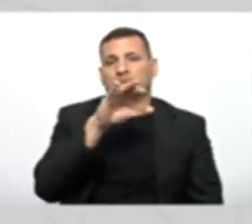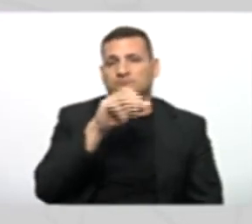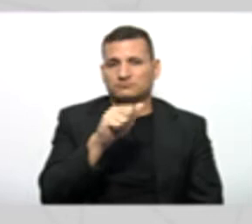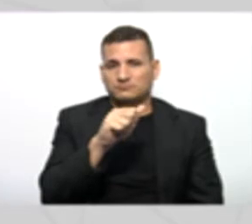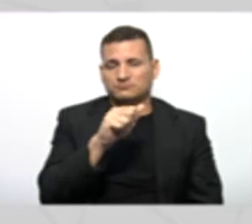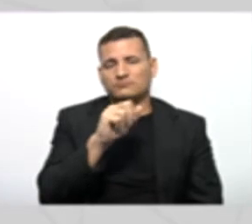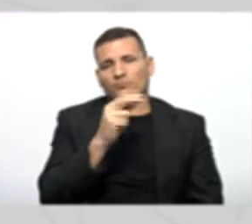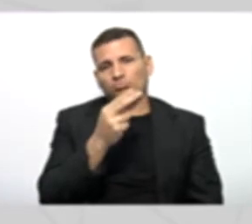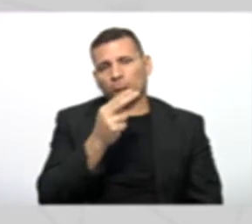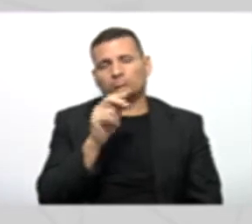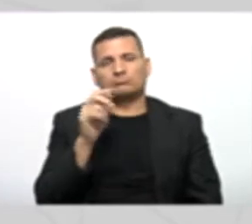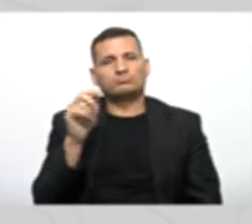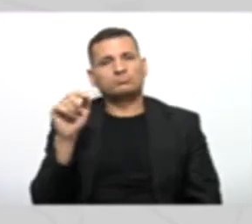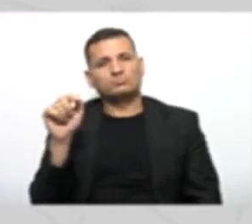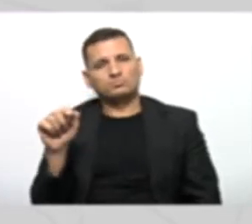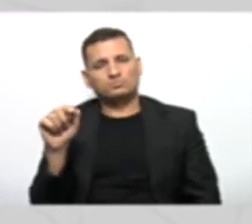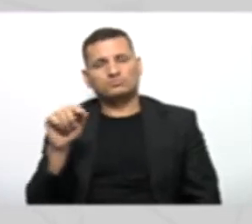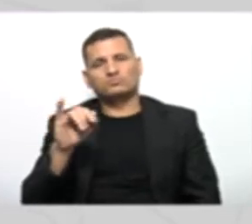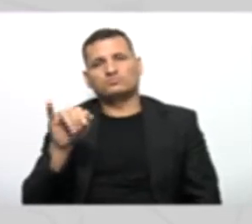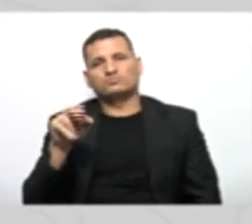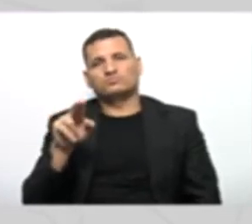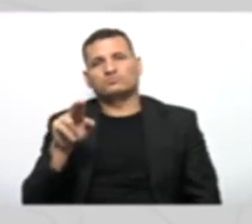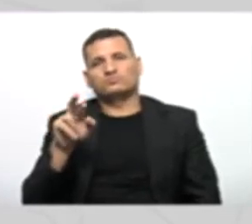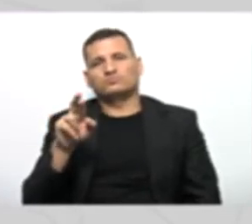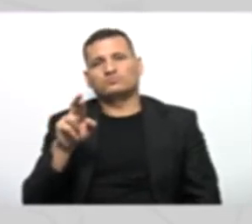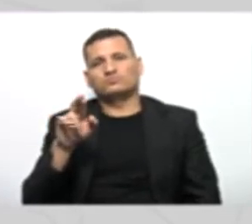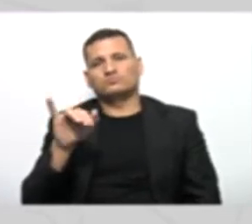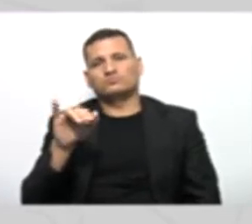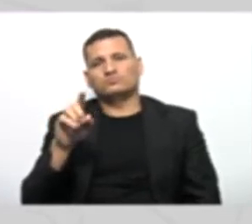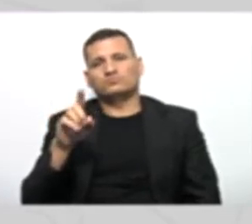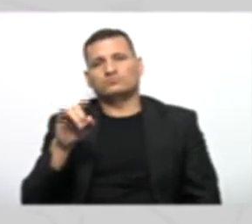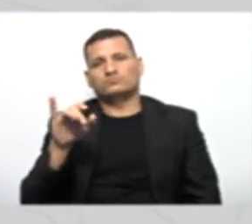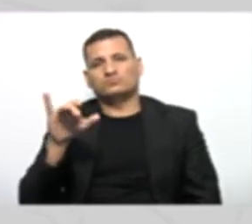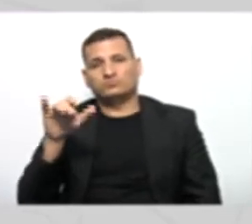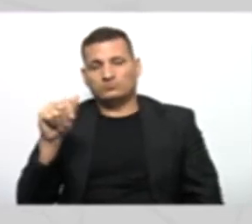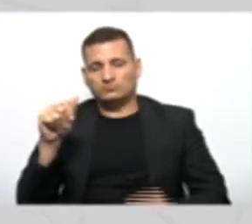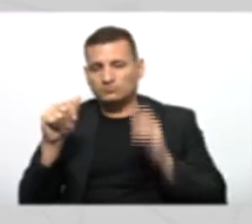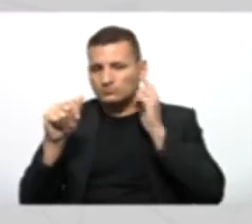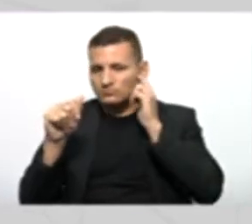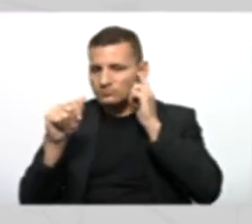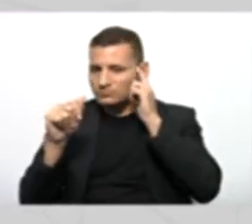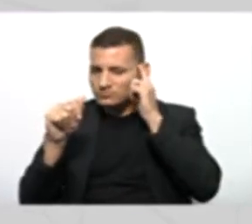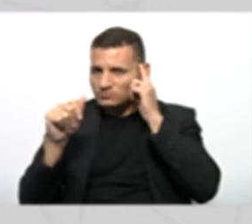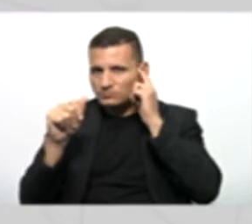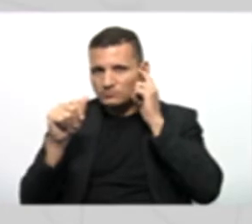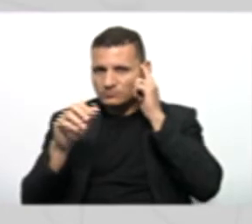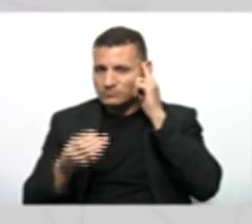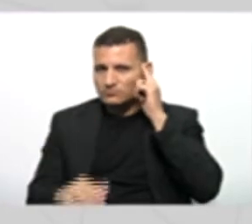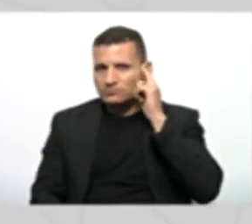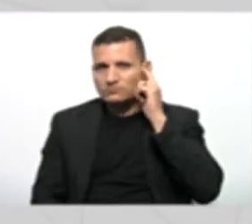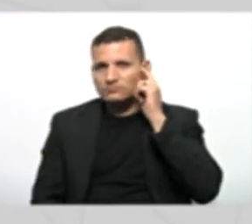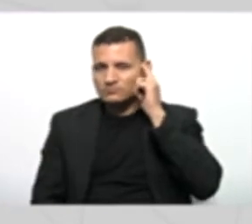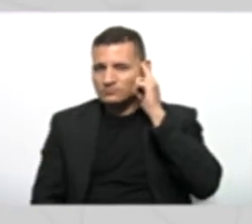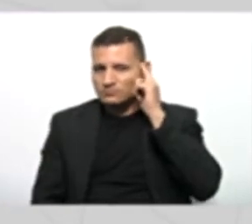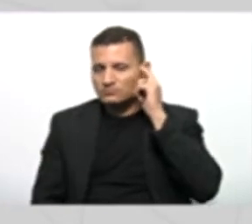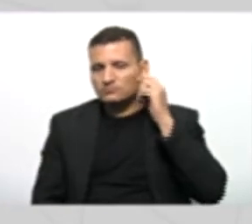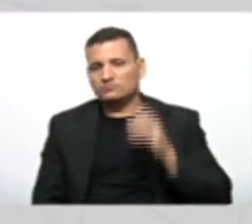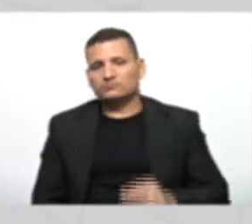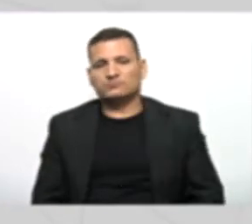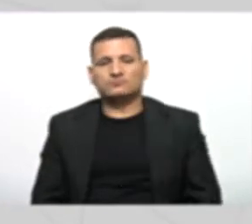amplo da colocação pessoa. Então, nós vamos ter pessoa física e pessoa